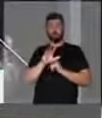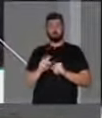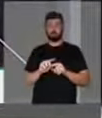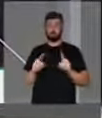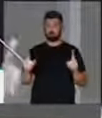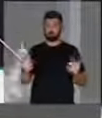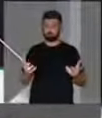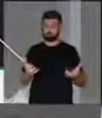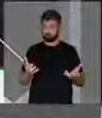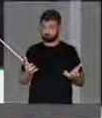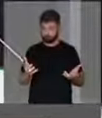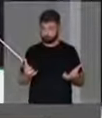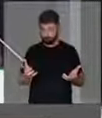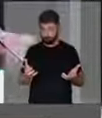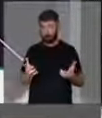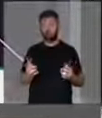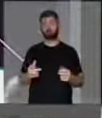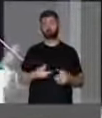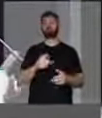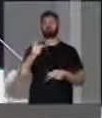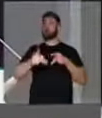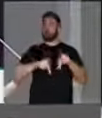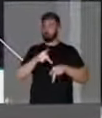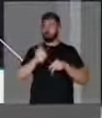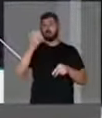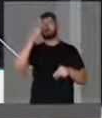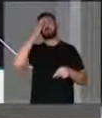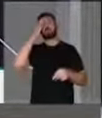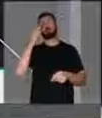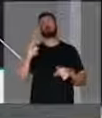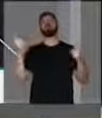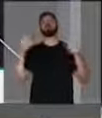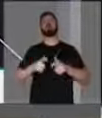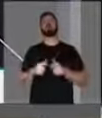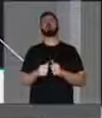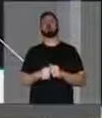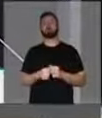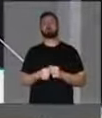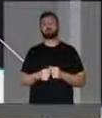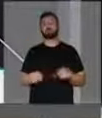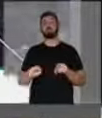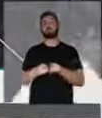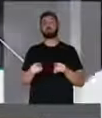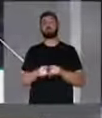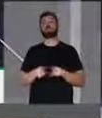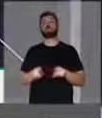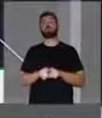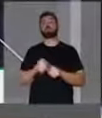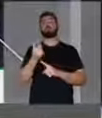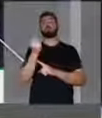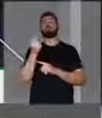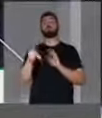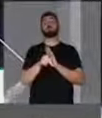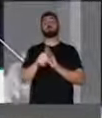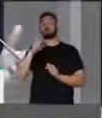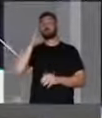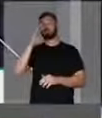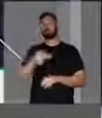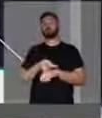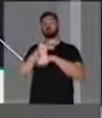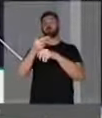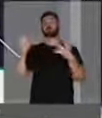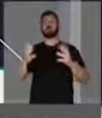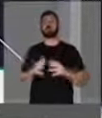que a gente precisa realmente, e o povo quer saber, para onde está indo também os recursos das delações